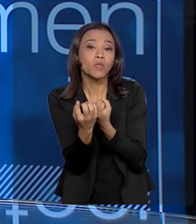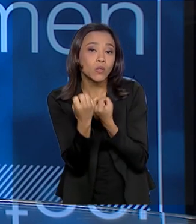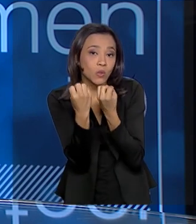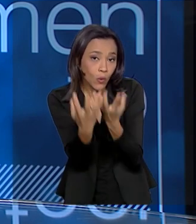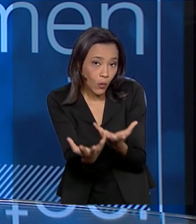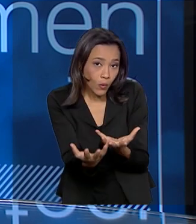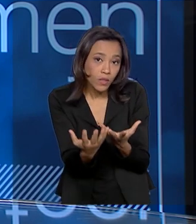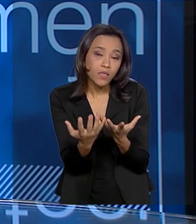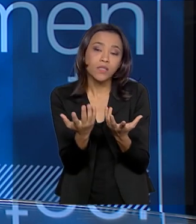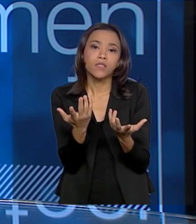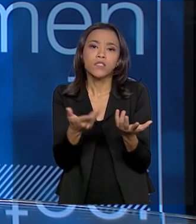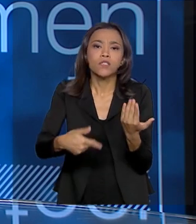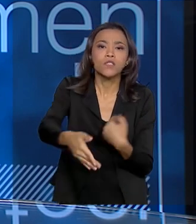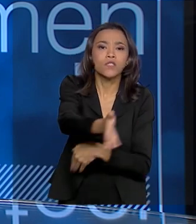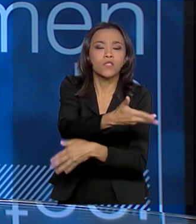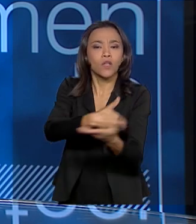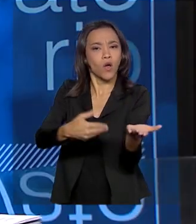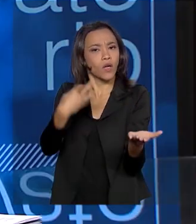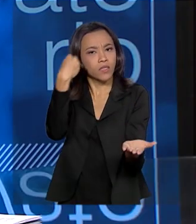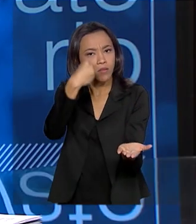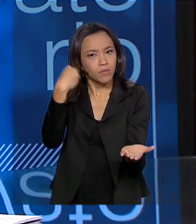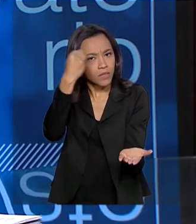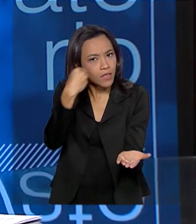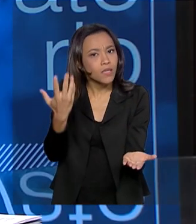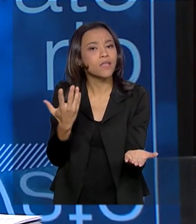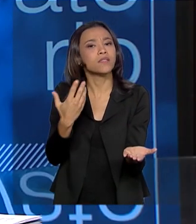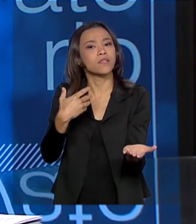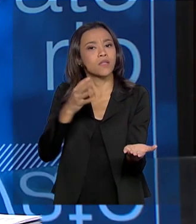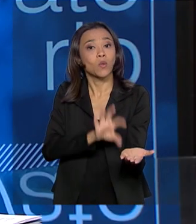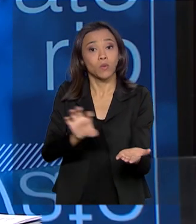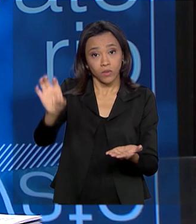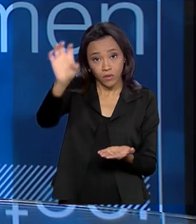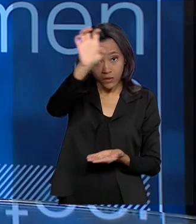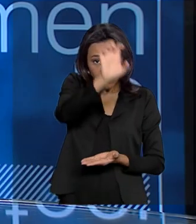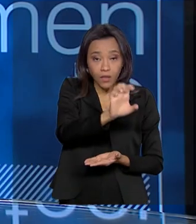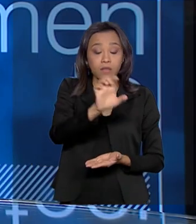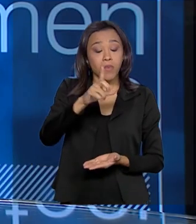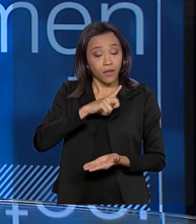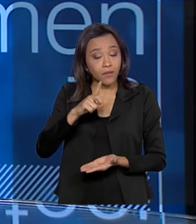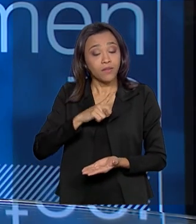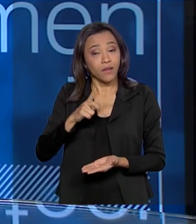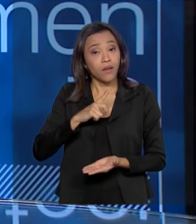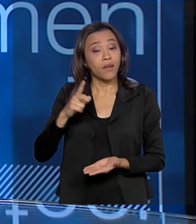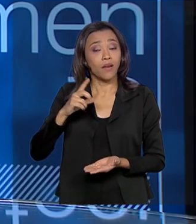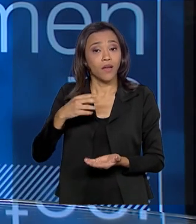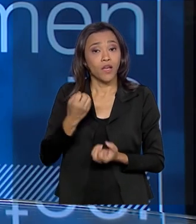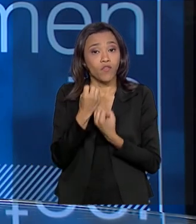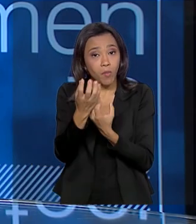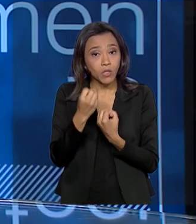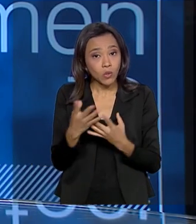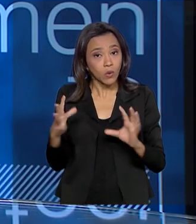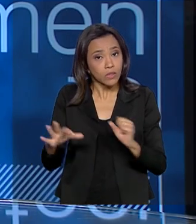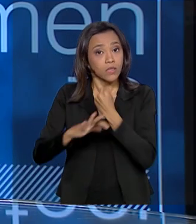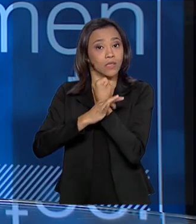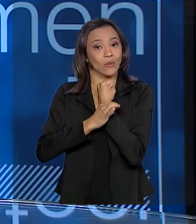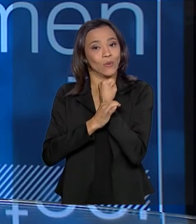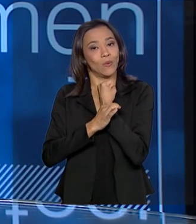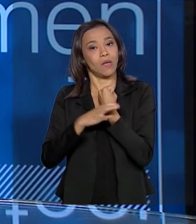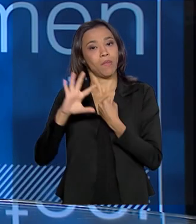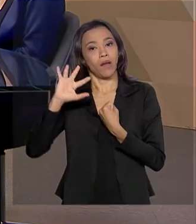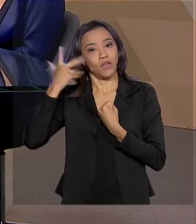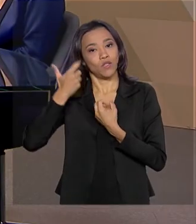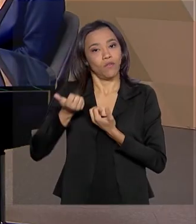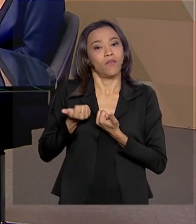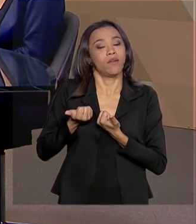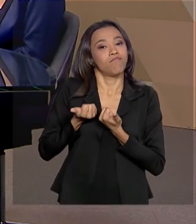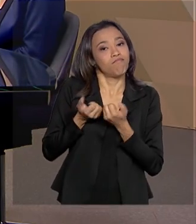com essa troca de experiências, essas informações com os estados, para que tenham informações precisas para fazer essa concessão de poços.